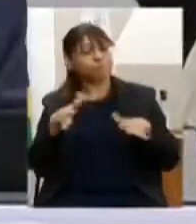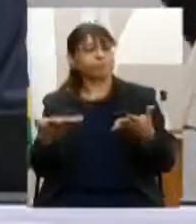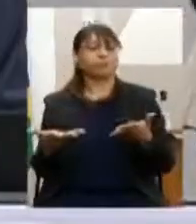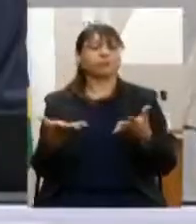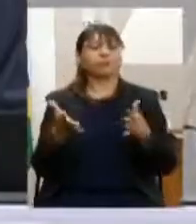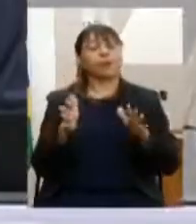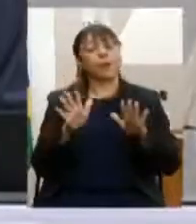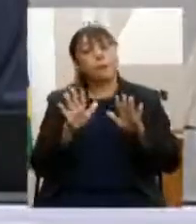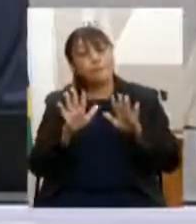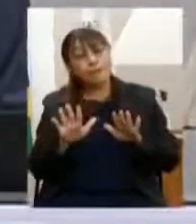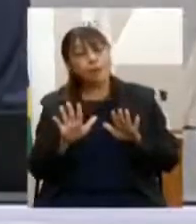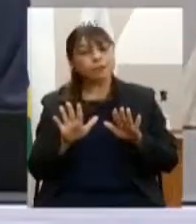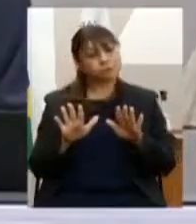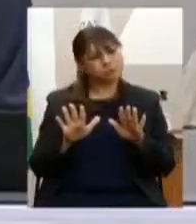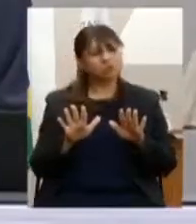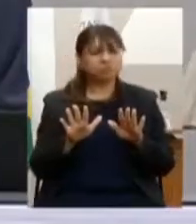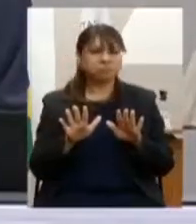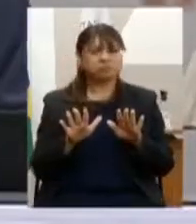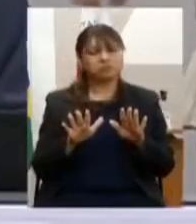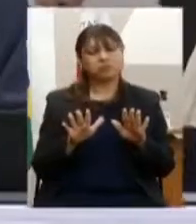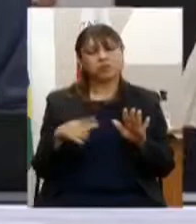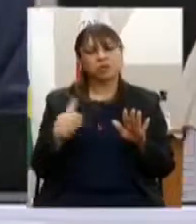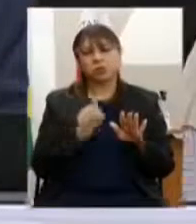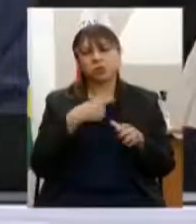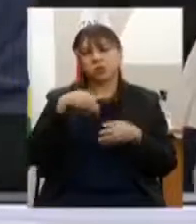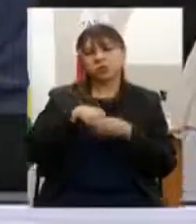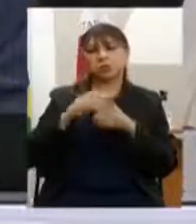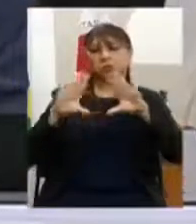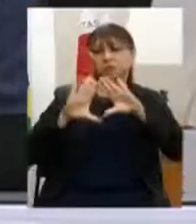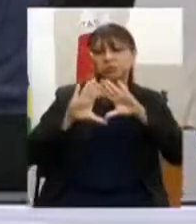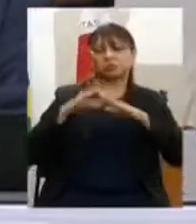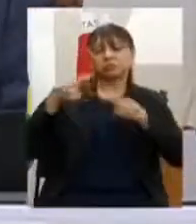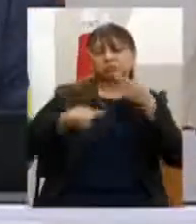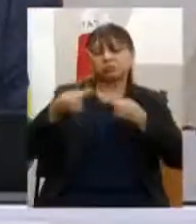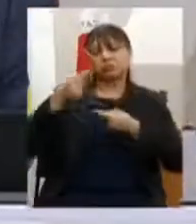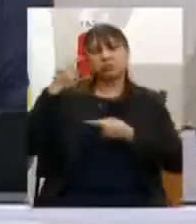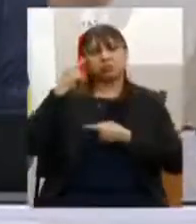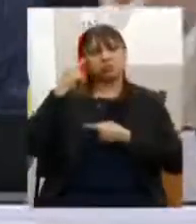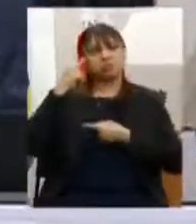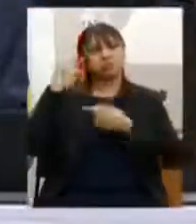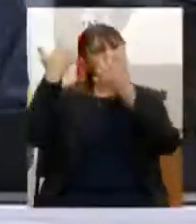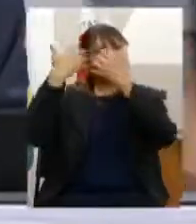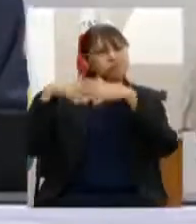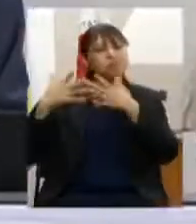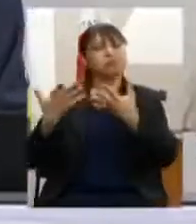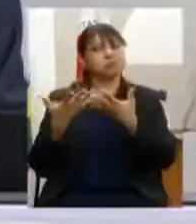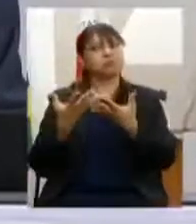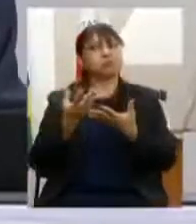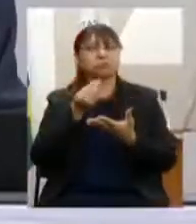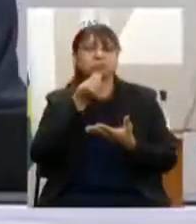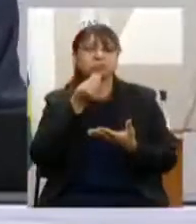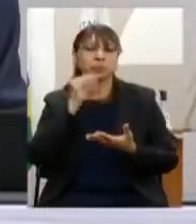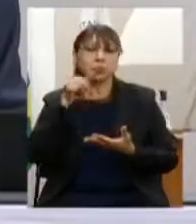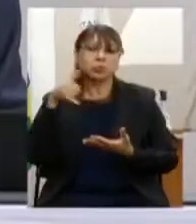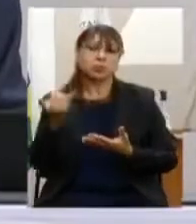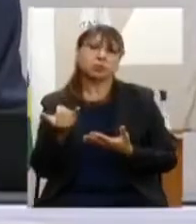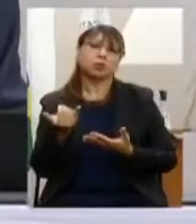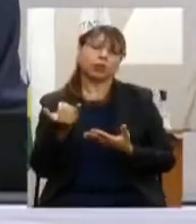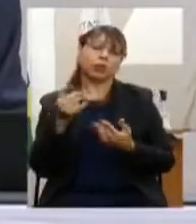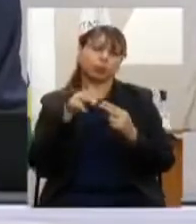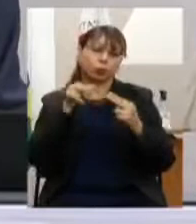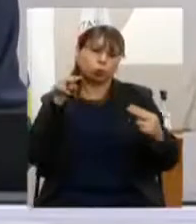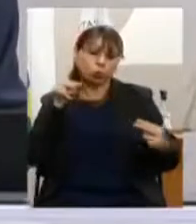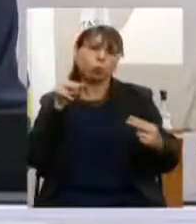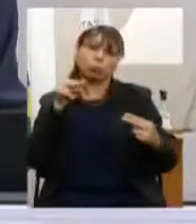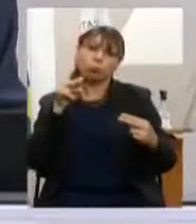mas essas modalidades a gente tem discutido aqui na Assembleia, que pode vir a agregar, de repente nós possamos, durante o ano, fazer várias